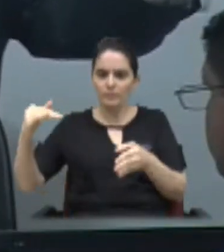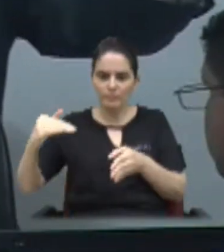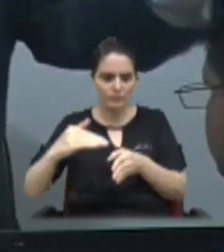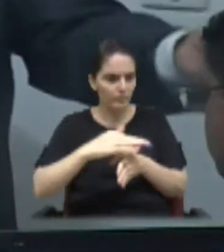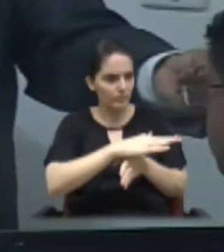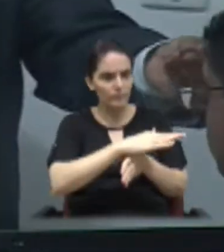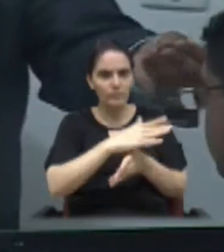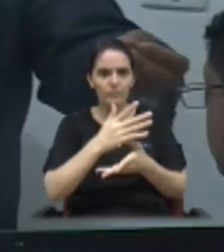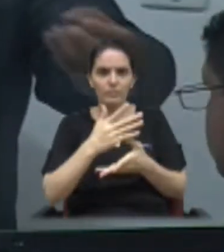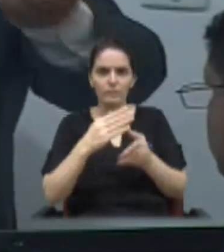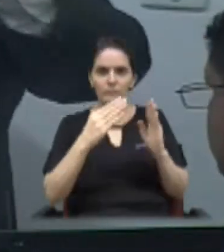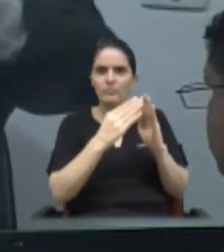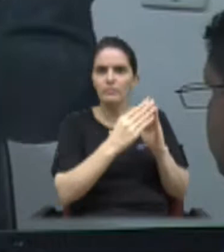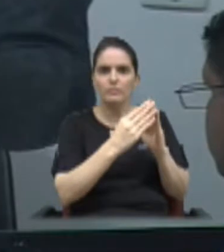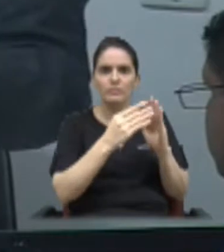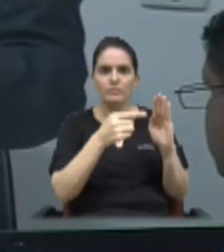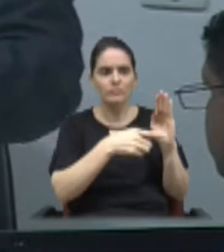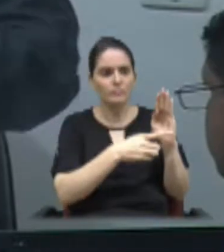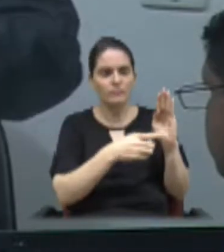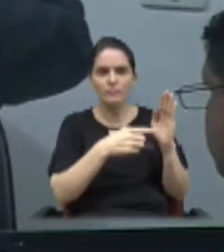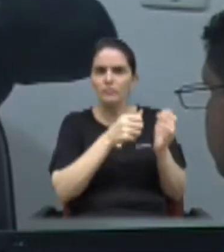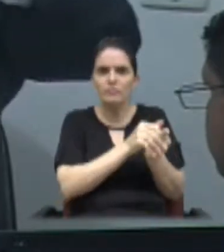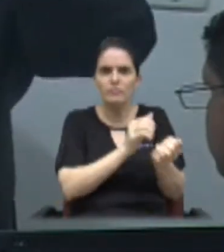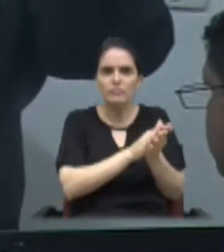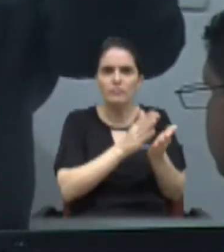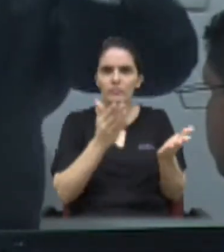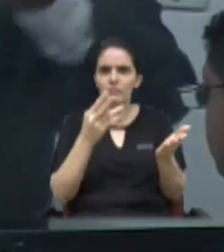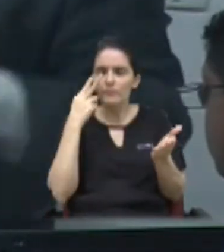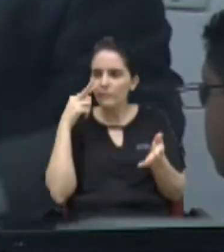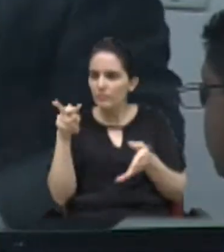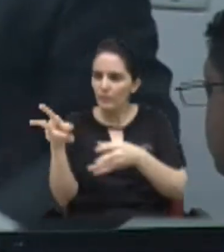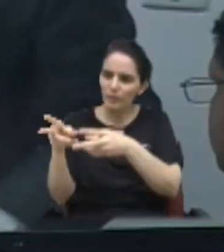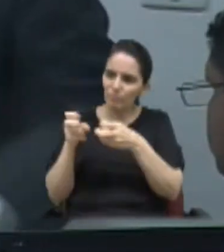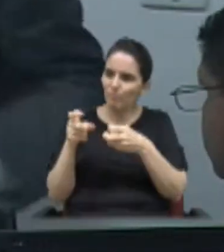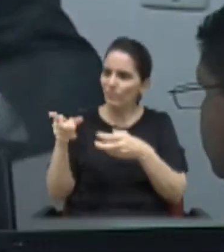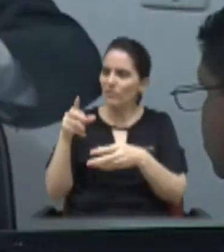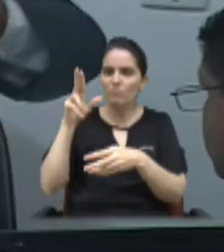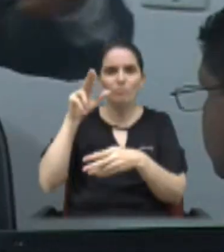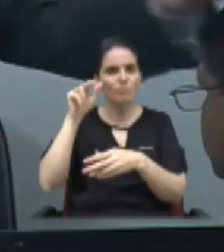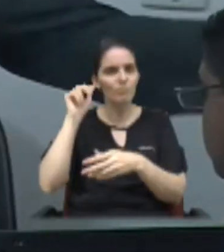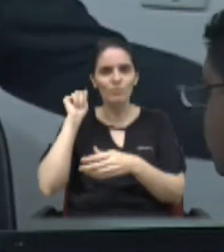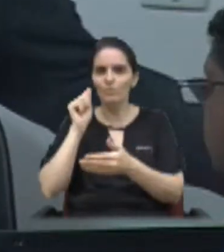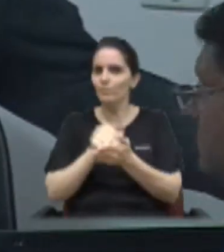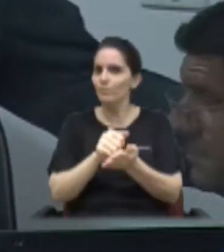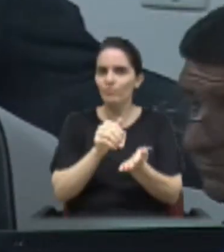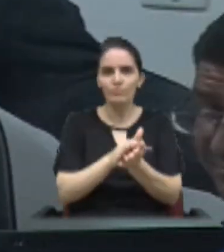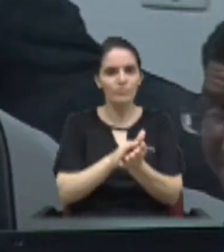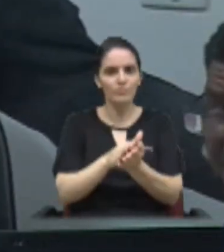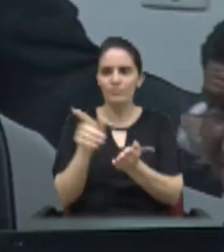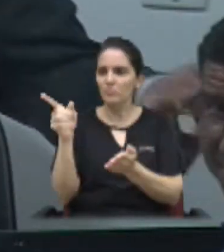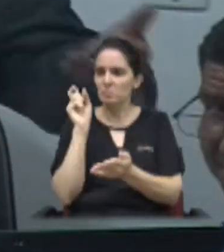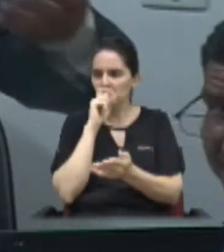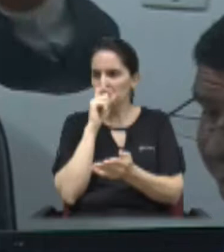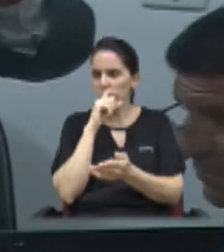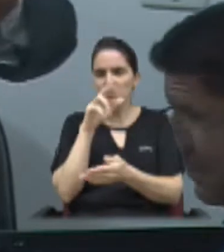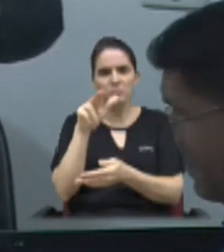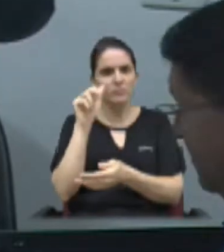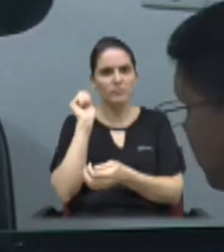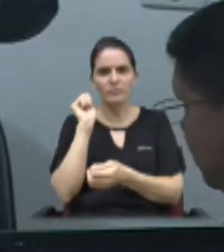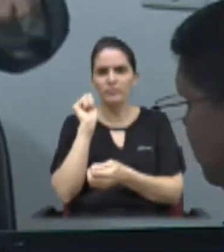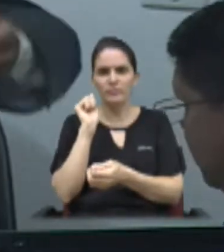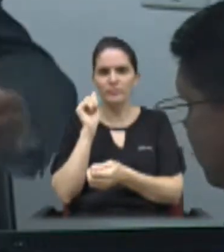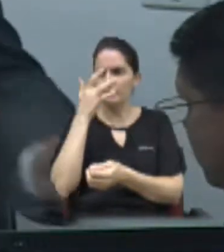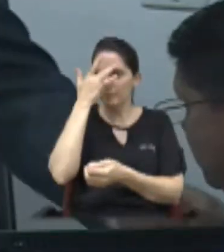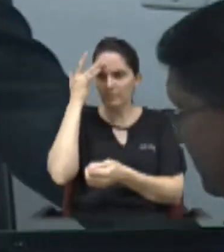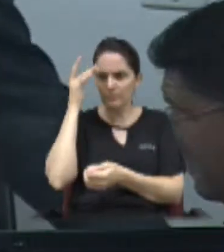eu observava, pelo rosto, que jamais ele teria que mentir. Uma pessoa séria,